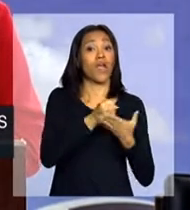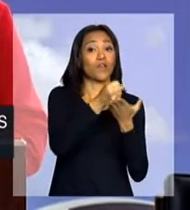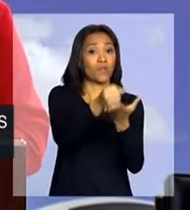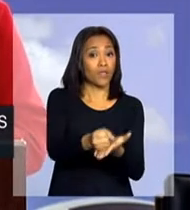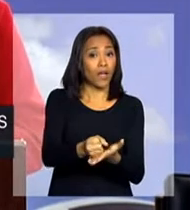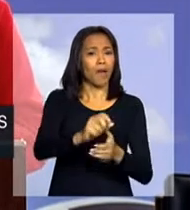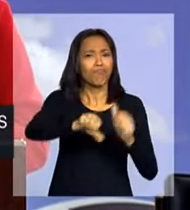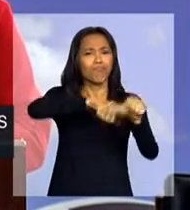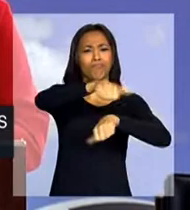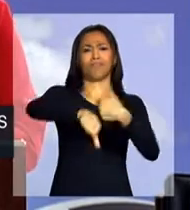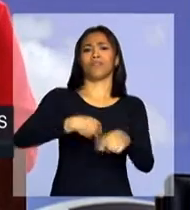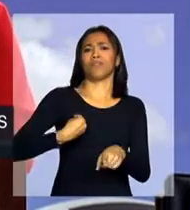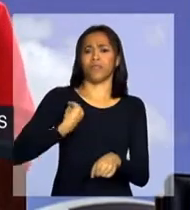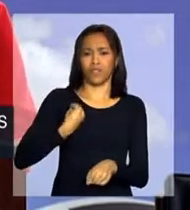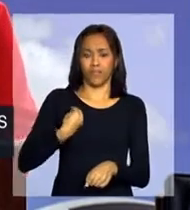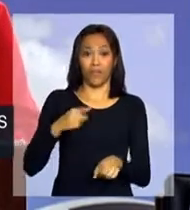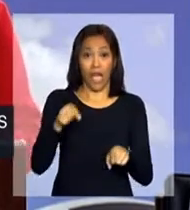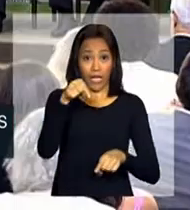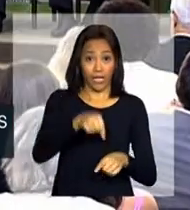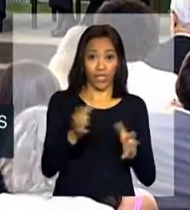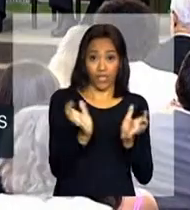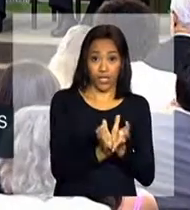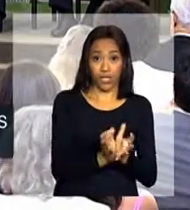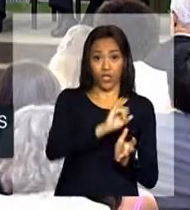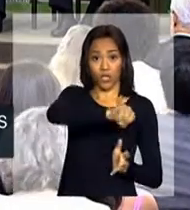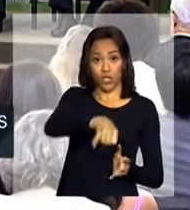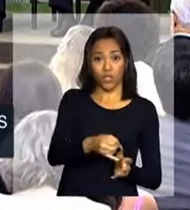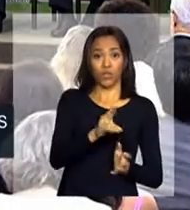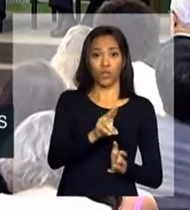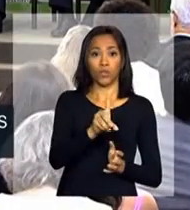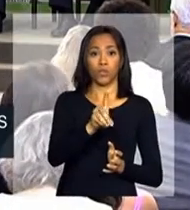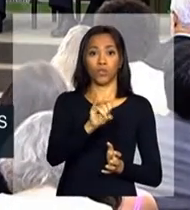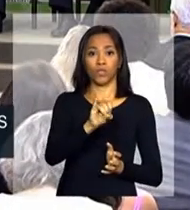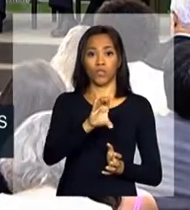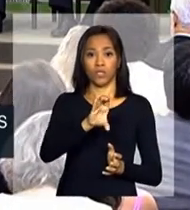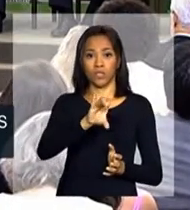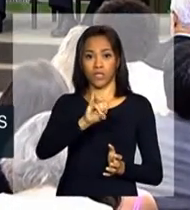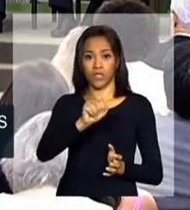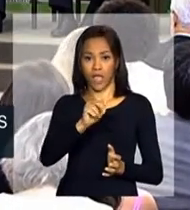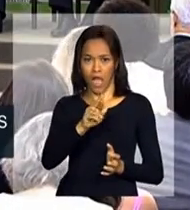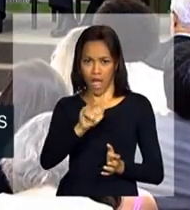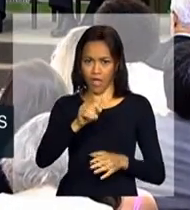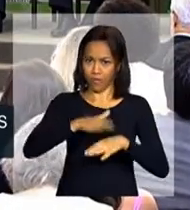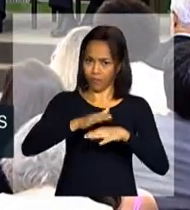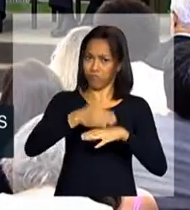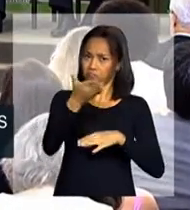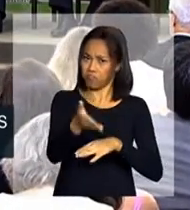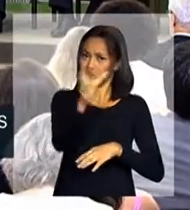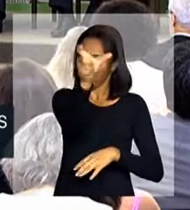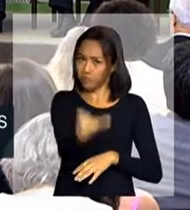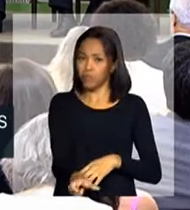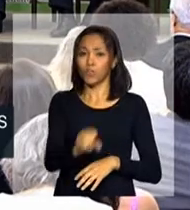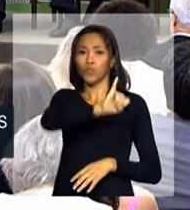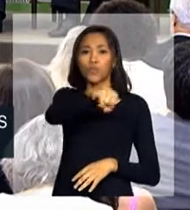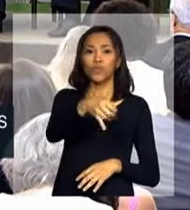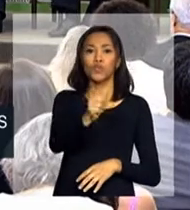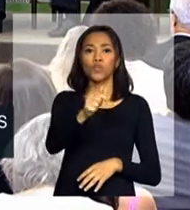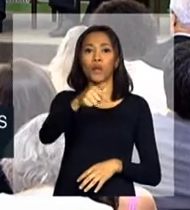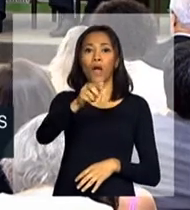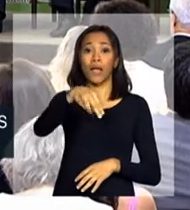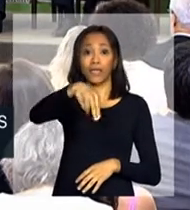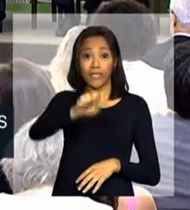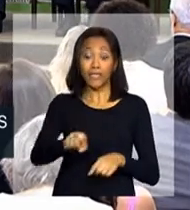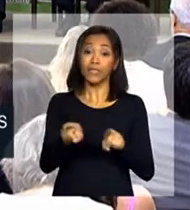saúdo o judiciário, na pessoa do ministro Joaquim Barbosa, saúdo o